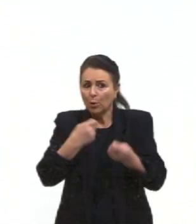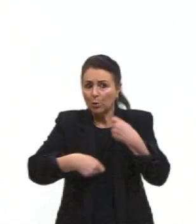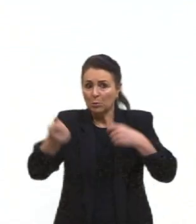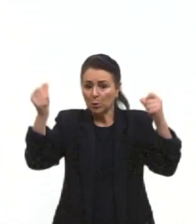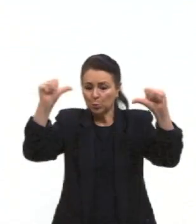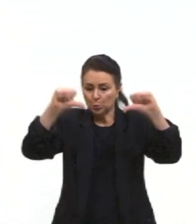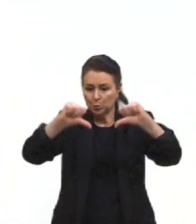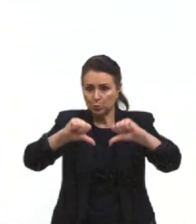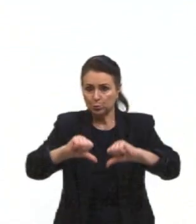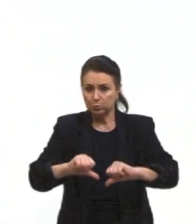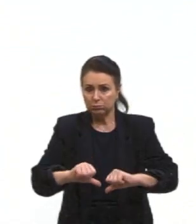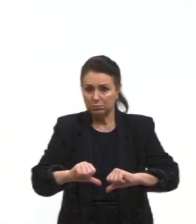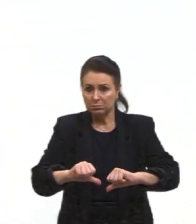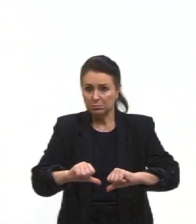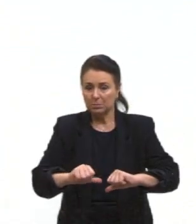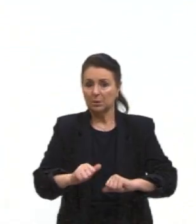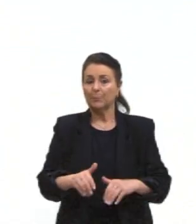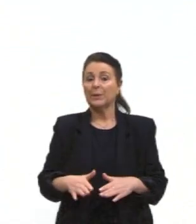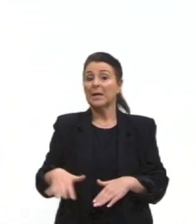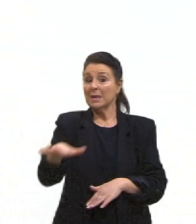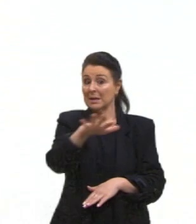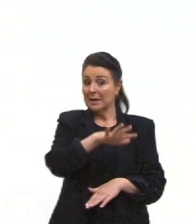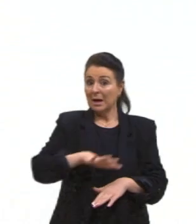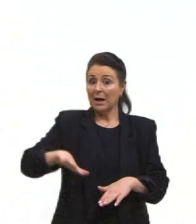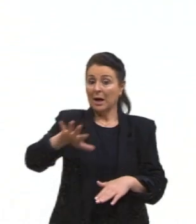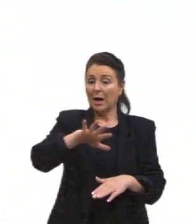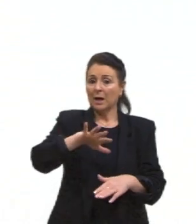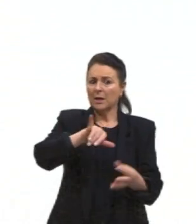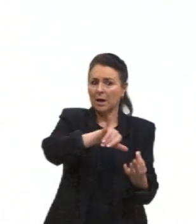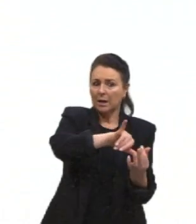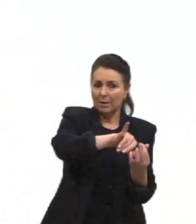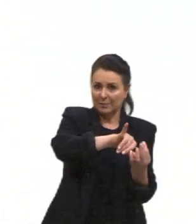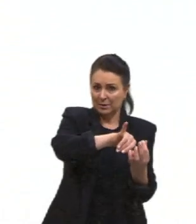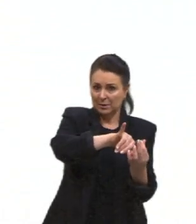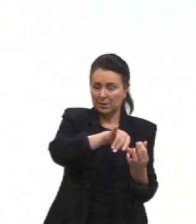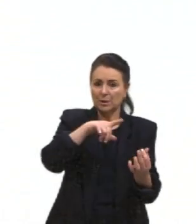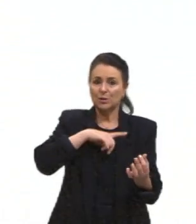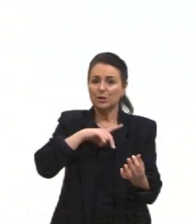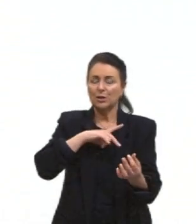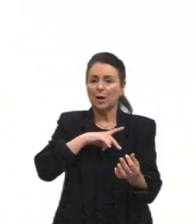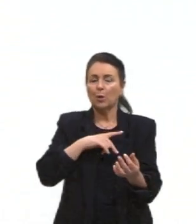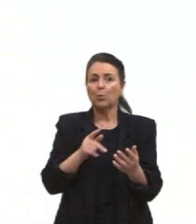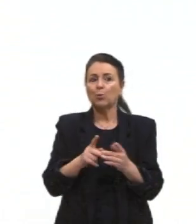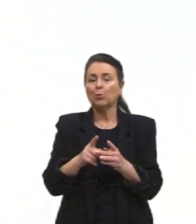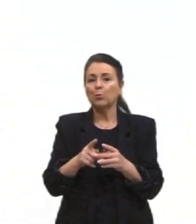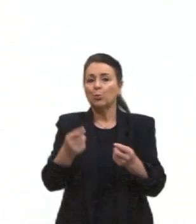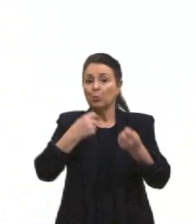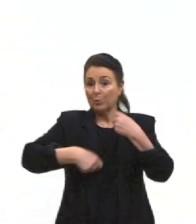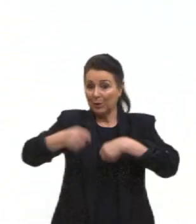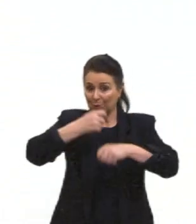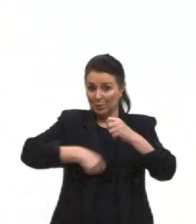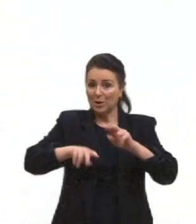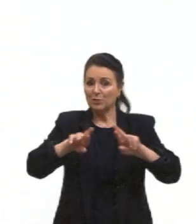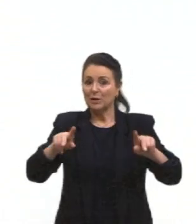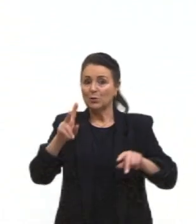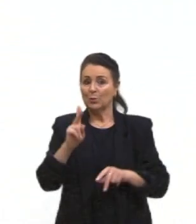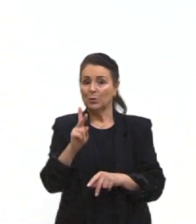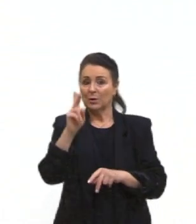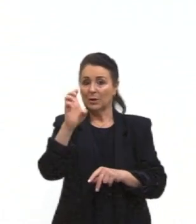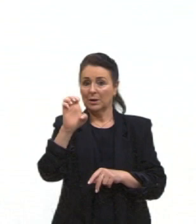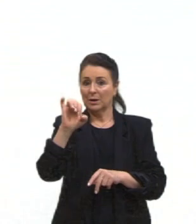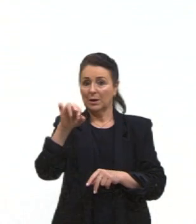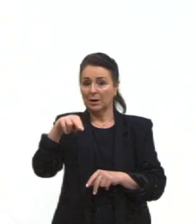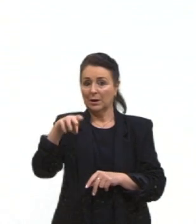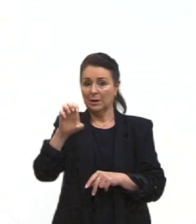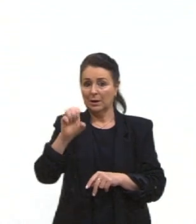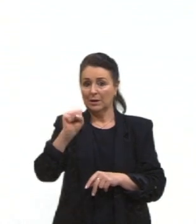Justamente no, na área capitalista, estava tendo uma coisa chamada keynesianismo, que é o bem-estar social, e eu trago pra vocês, né,